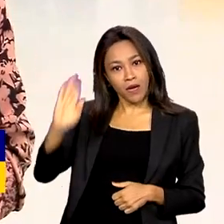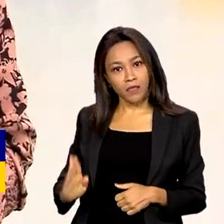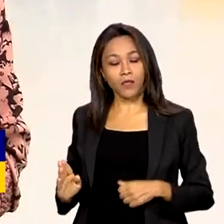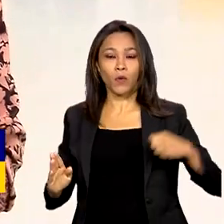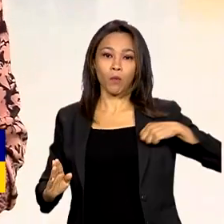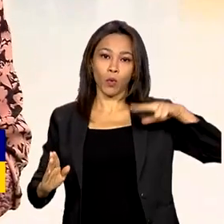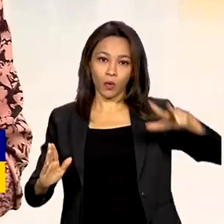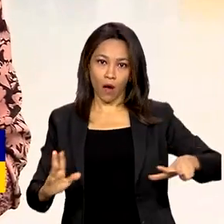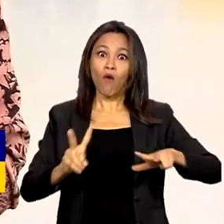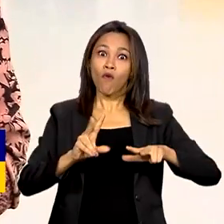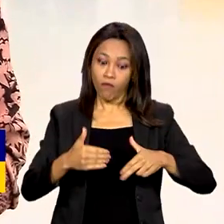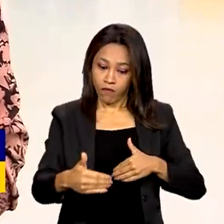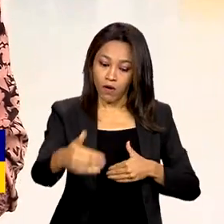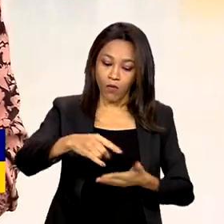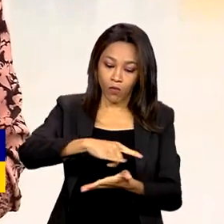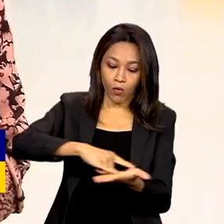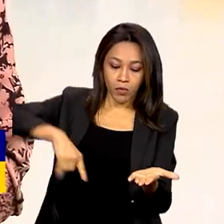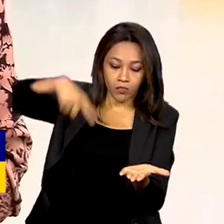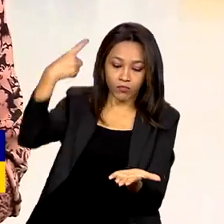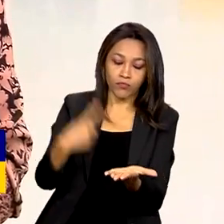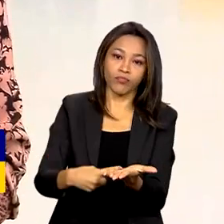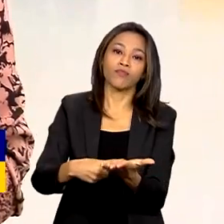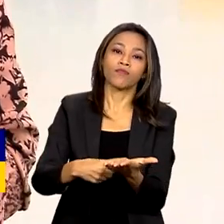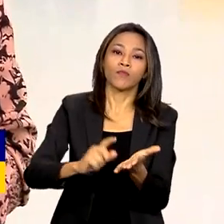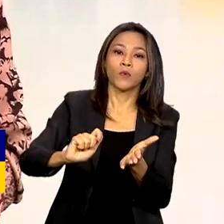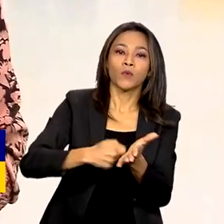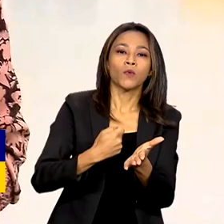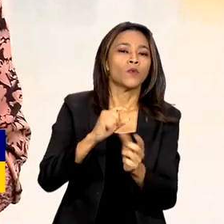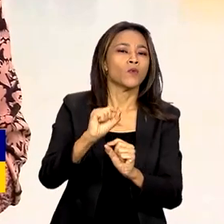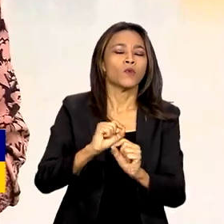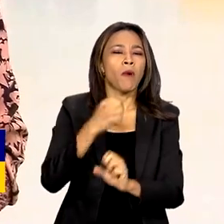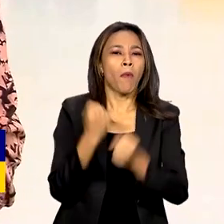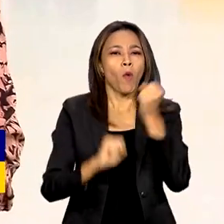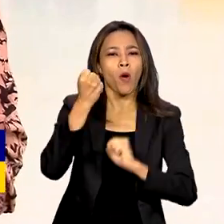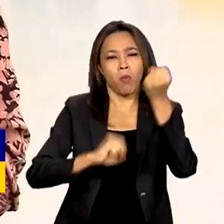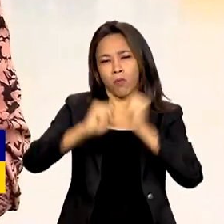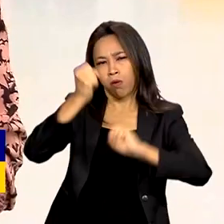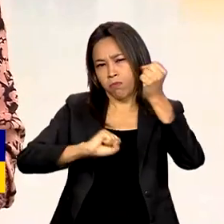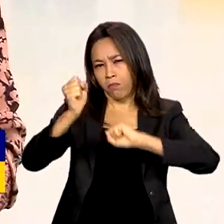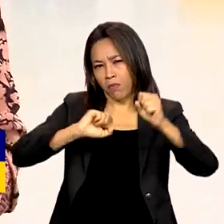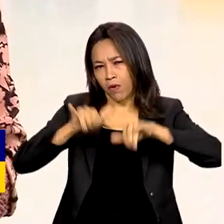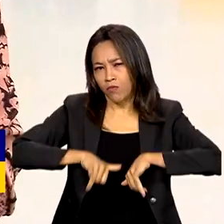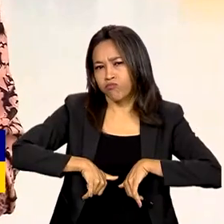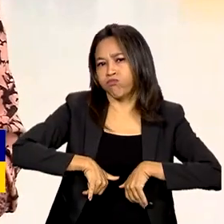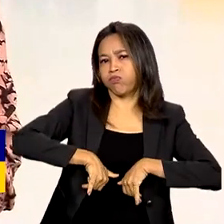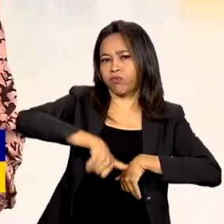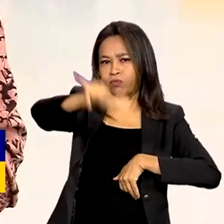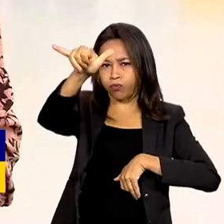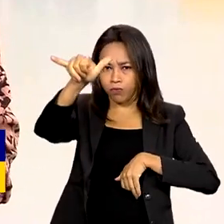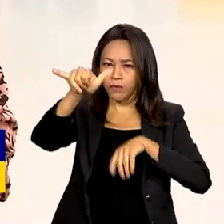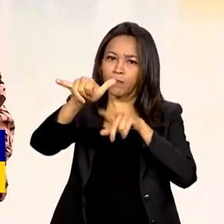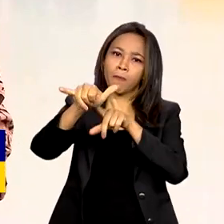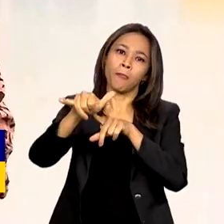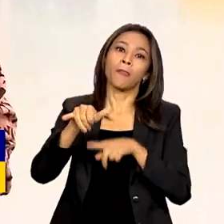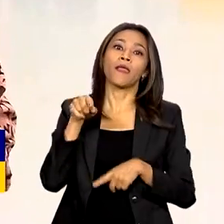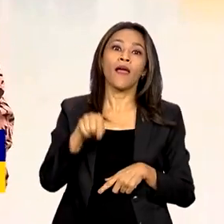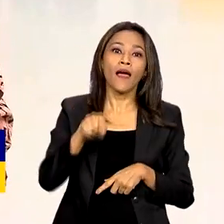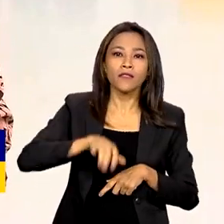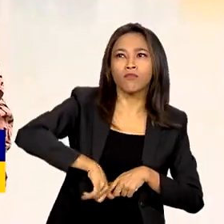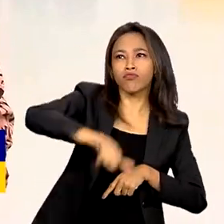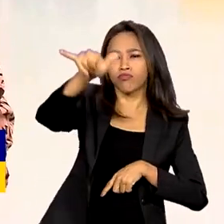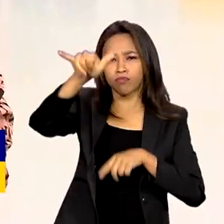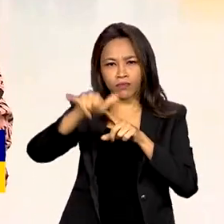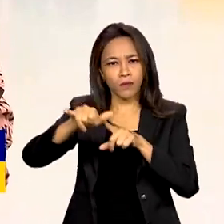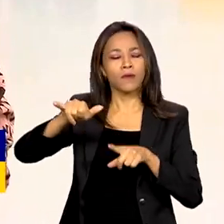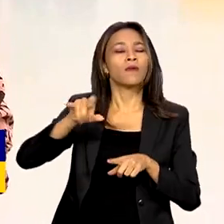fechar um acordo para a produção das aeronaves A-29N Super Tucano. E essas aeronaves serão